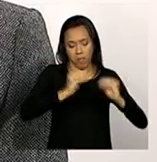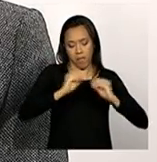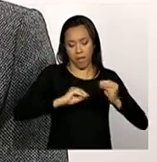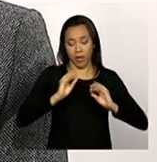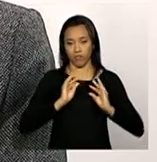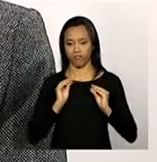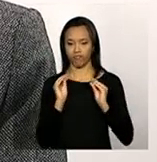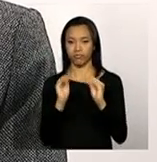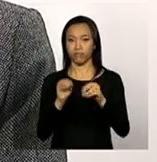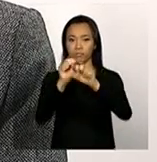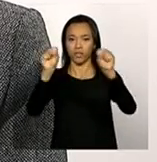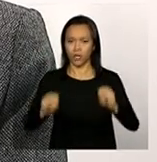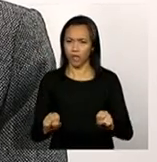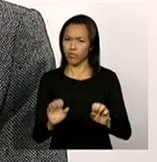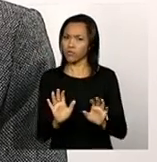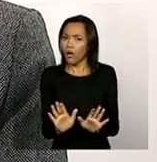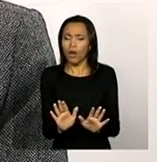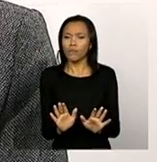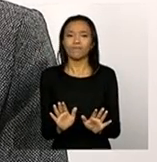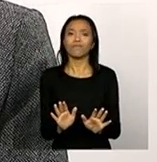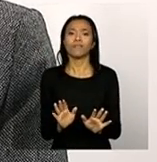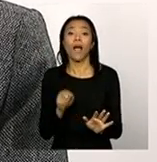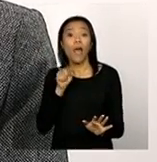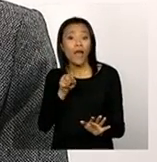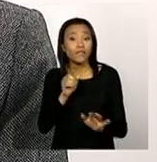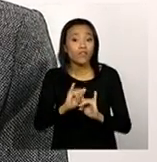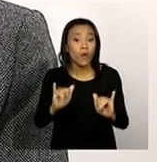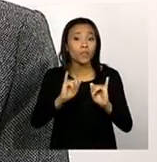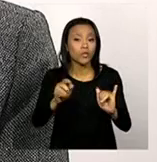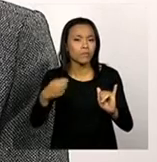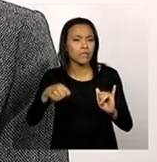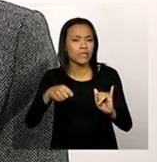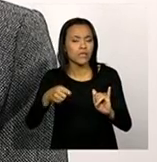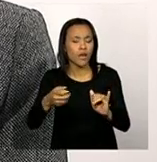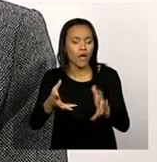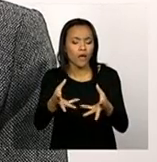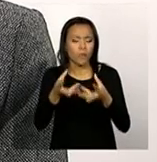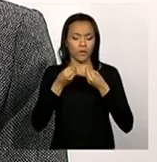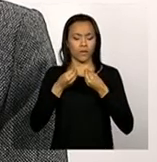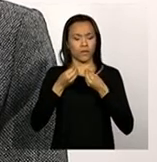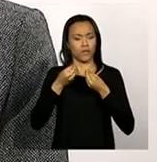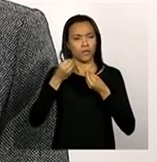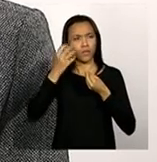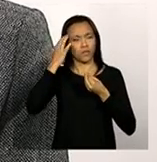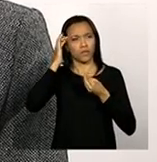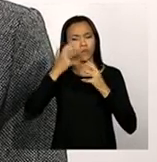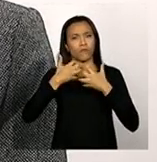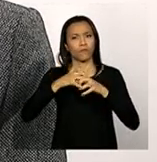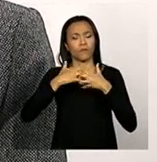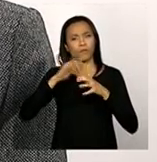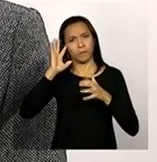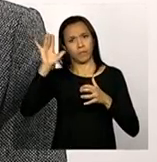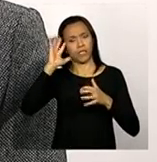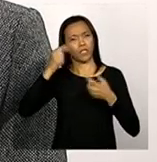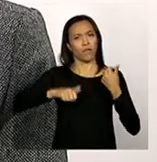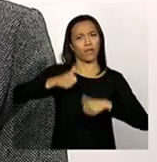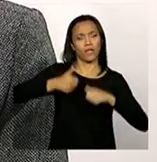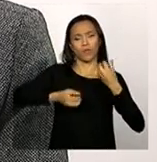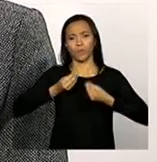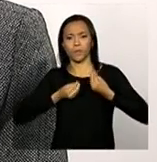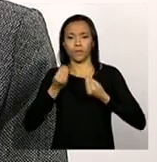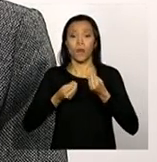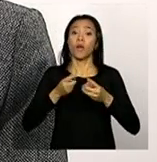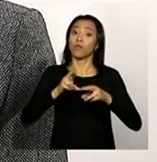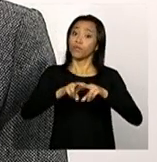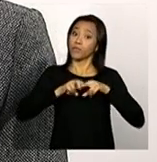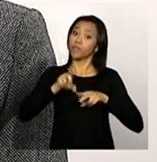essas próprias informações, elas precisam passar por um processo de reflexão no município. E aí, mais uma vez, a importância das